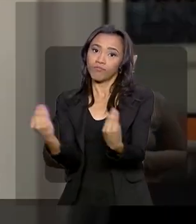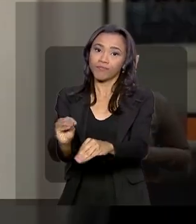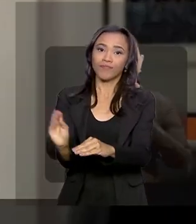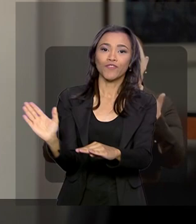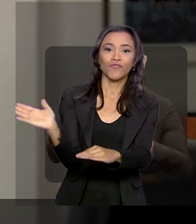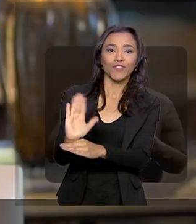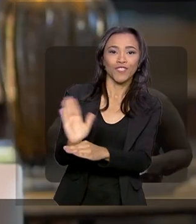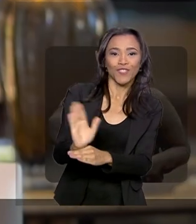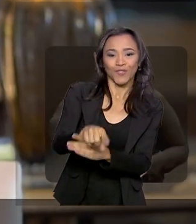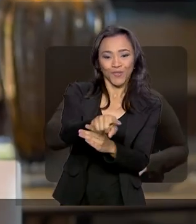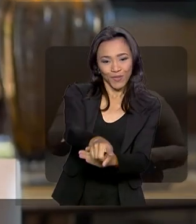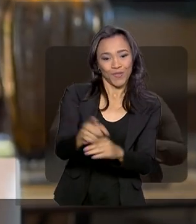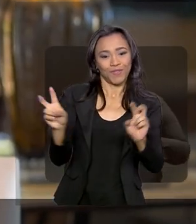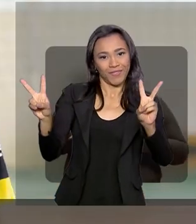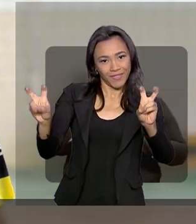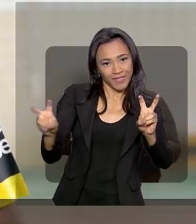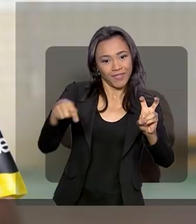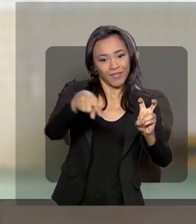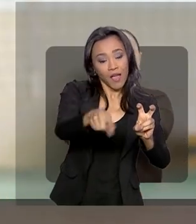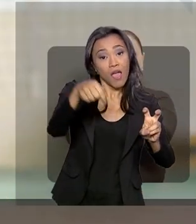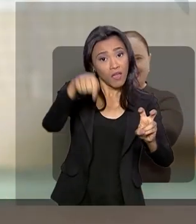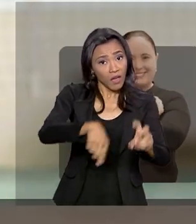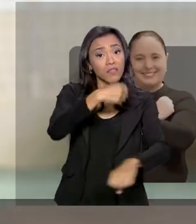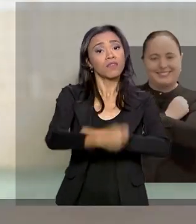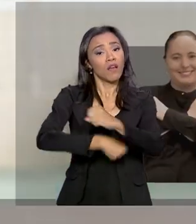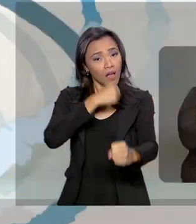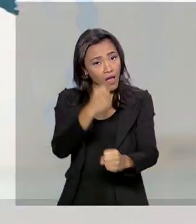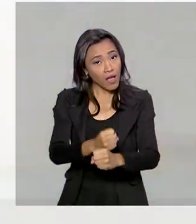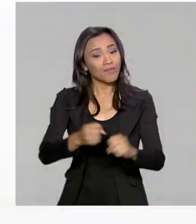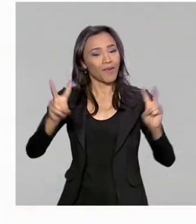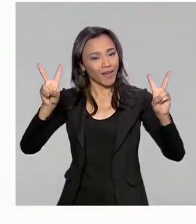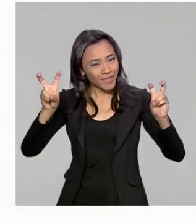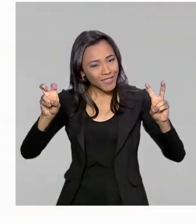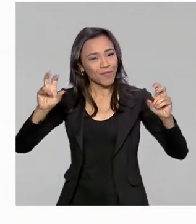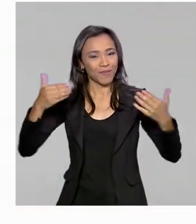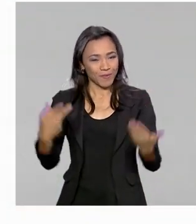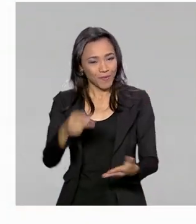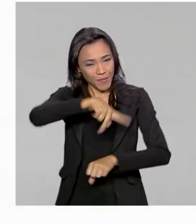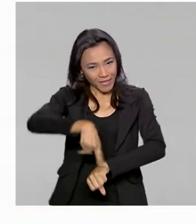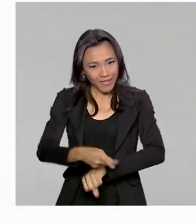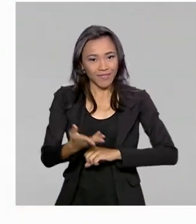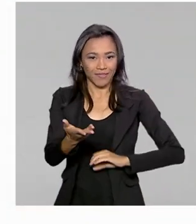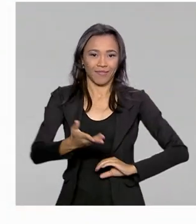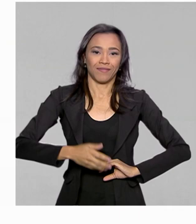Acolha a Vida, lançada este ano para abordar o tema no país.